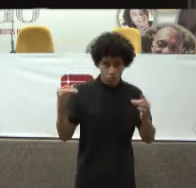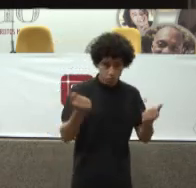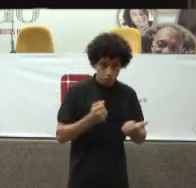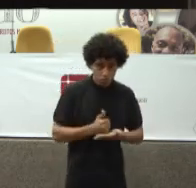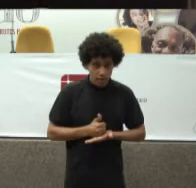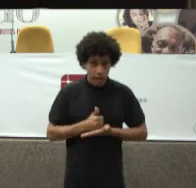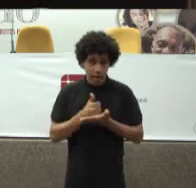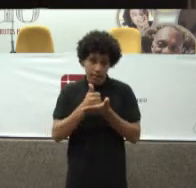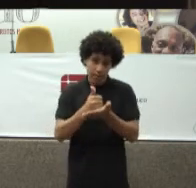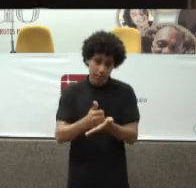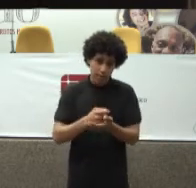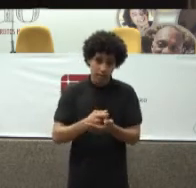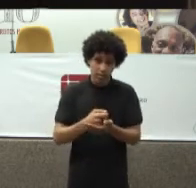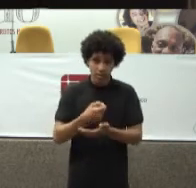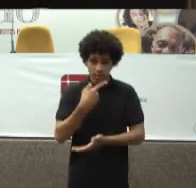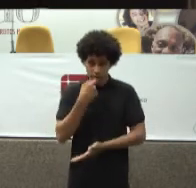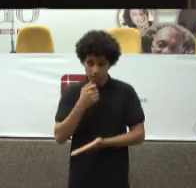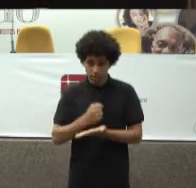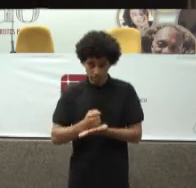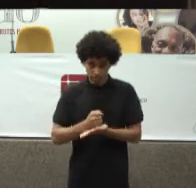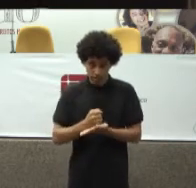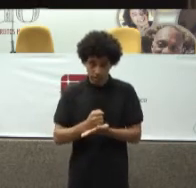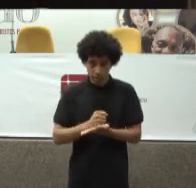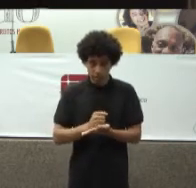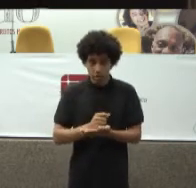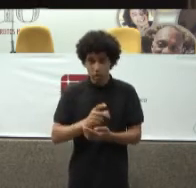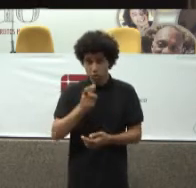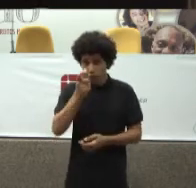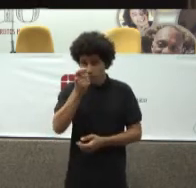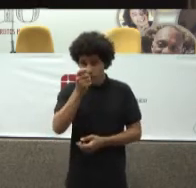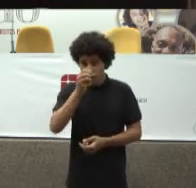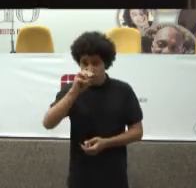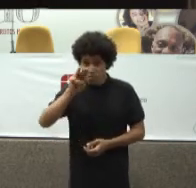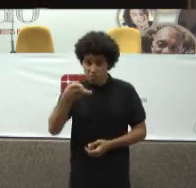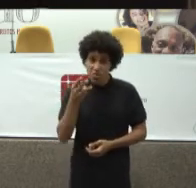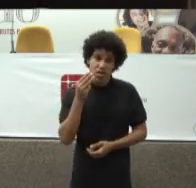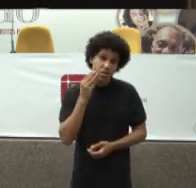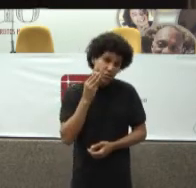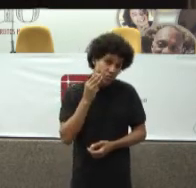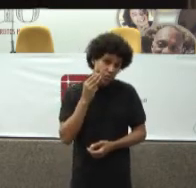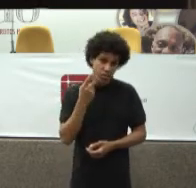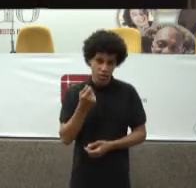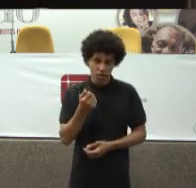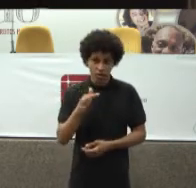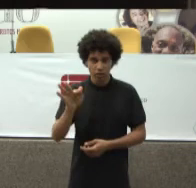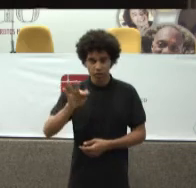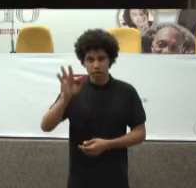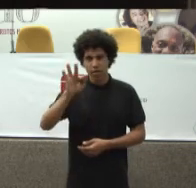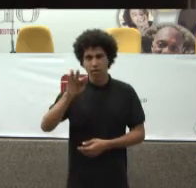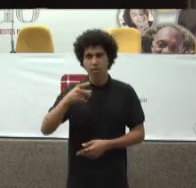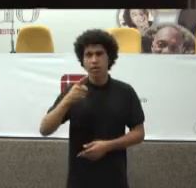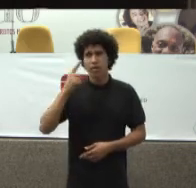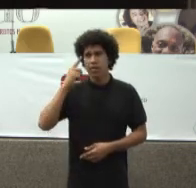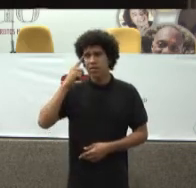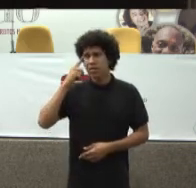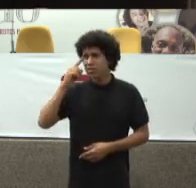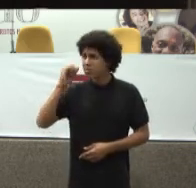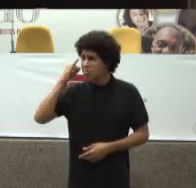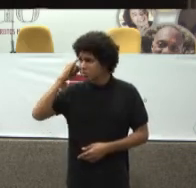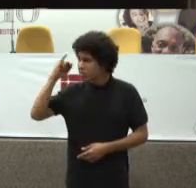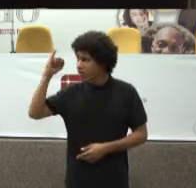Com 20 bilhões De reais Federais De dinheiro Federal Imagine Se ter 7